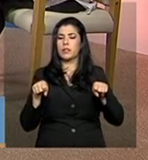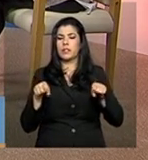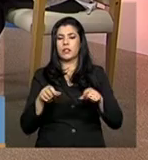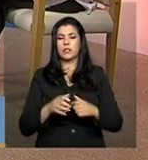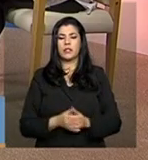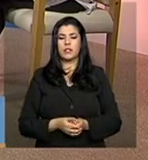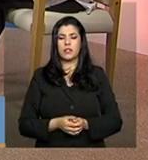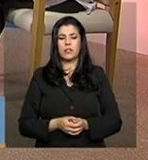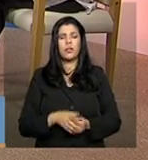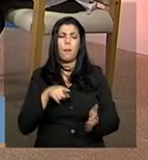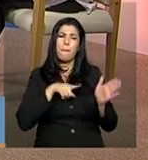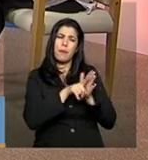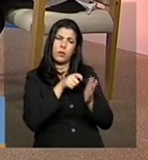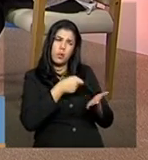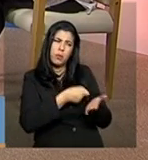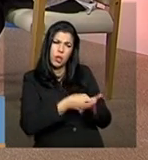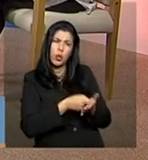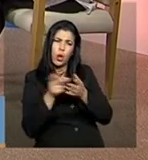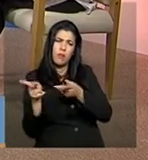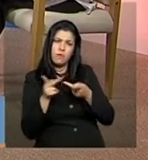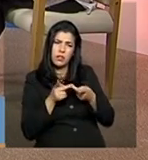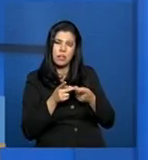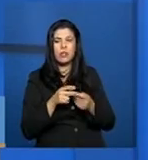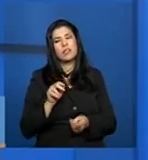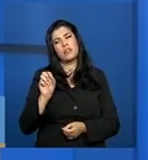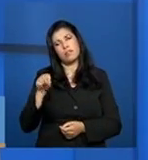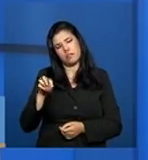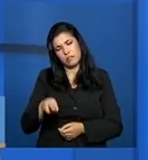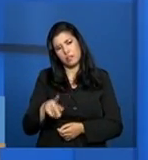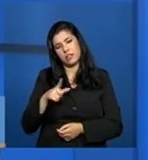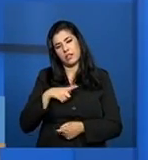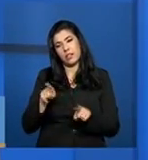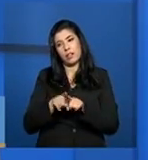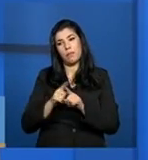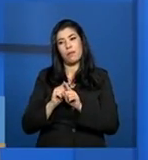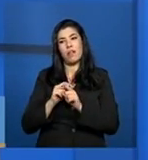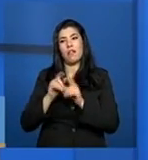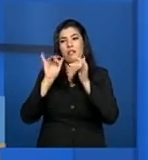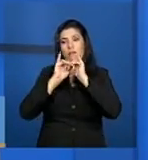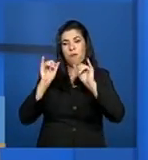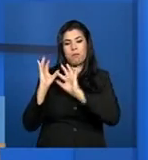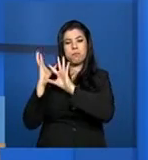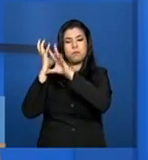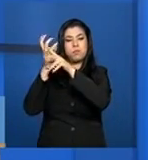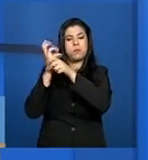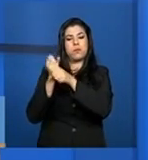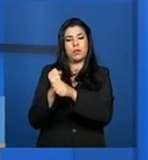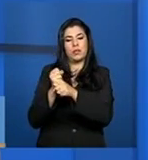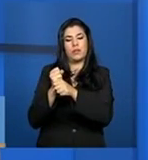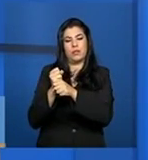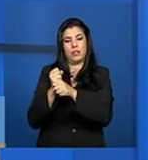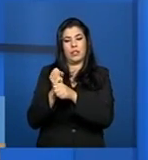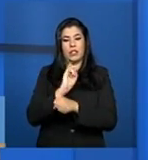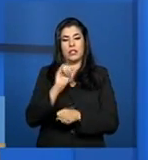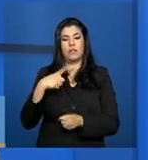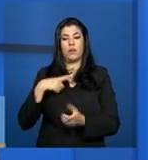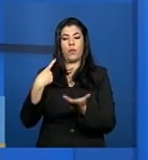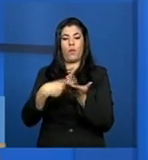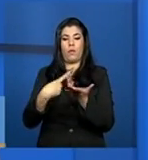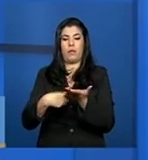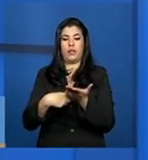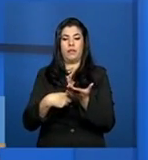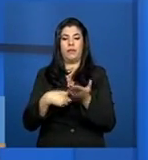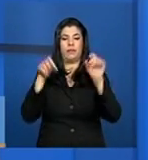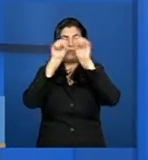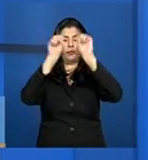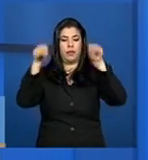É obrigatório, então, a visita, né? É, mas a visita também, ela tem um dado histórico, porque como você coloca ela, agenda ela no sistema e depois,